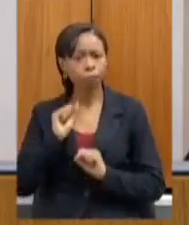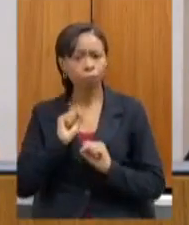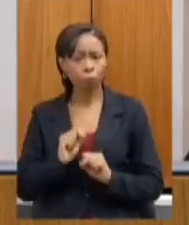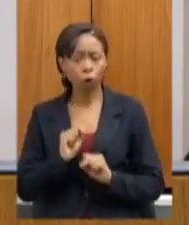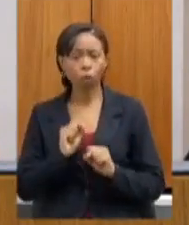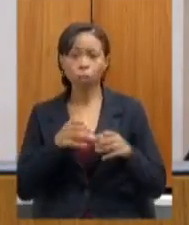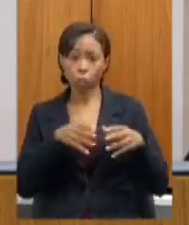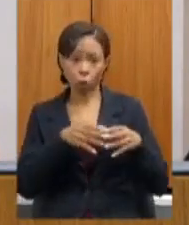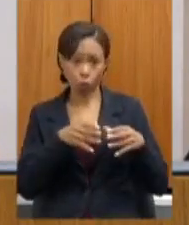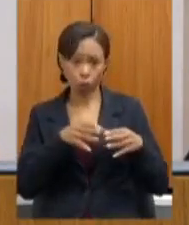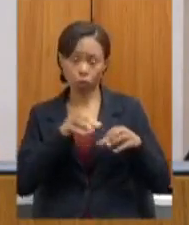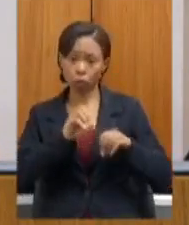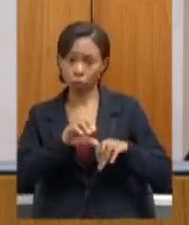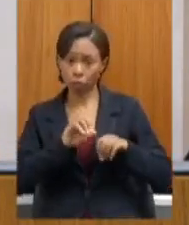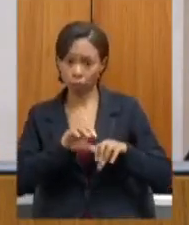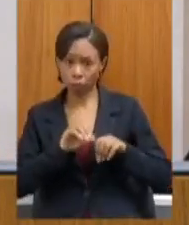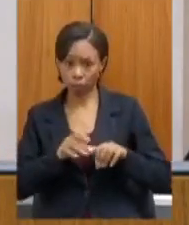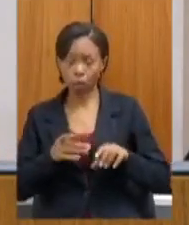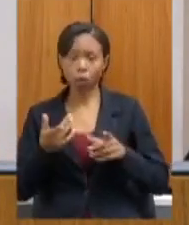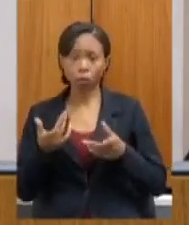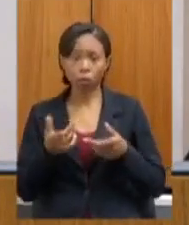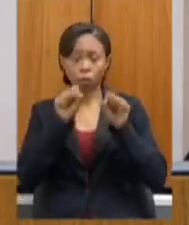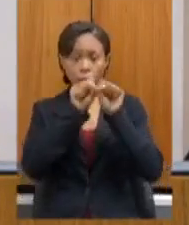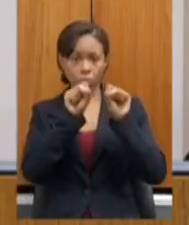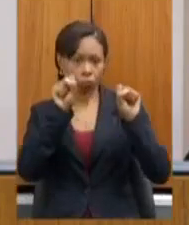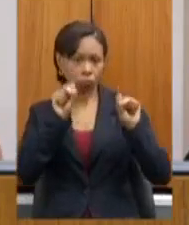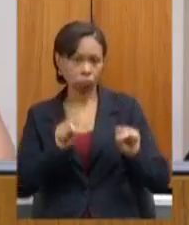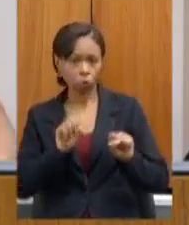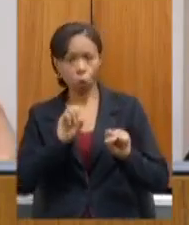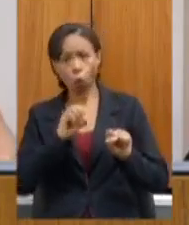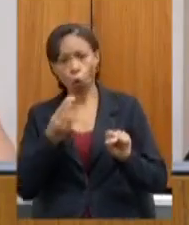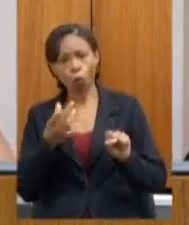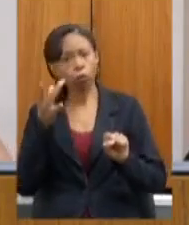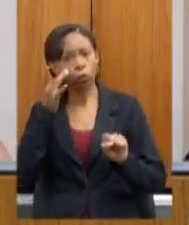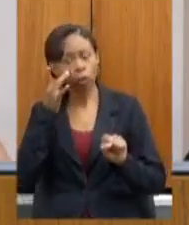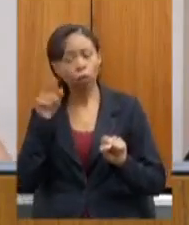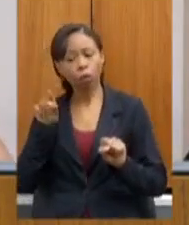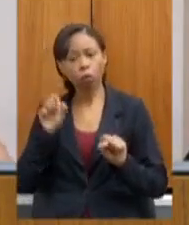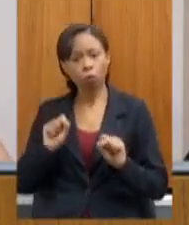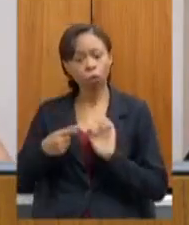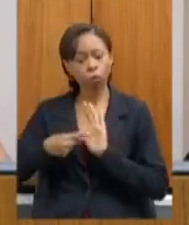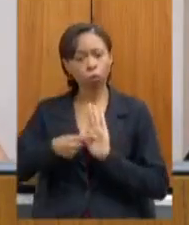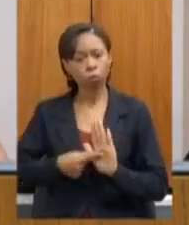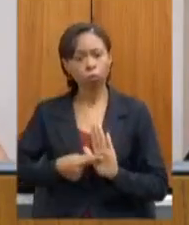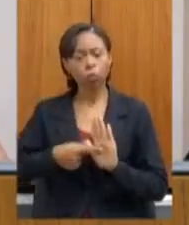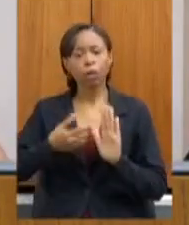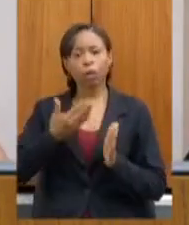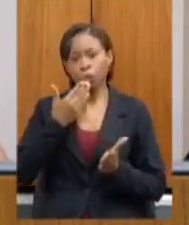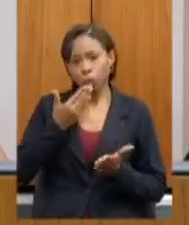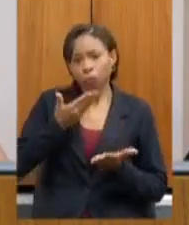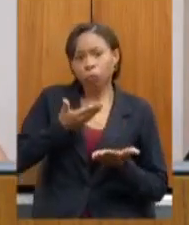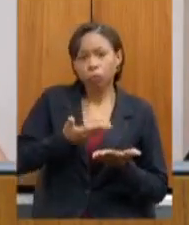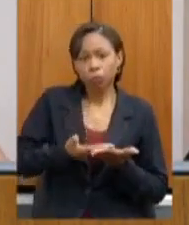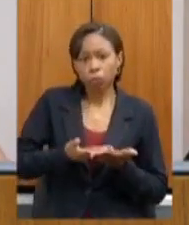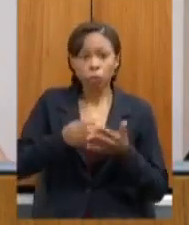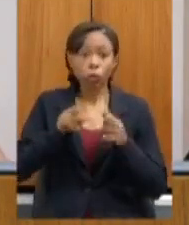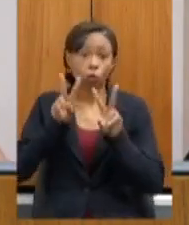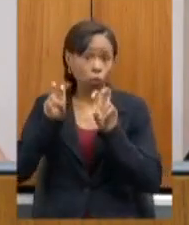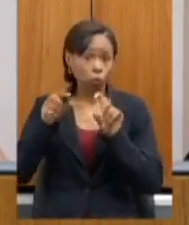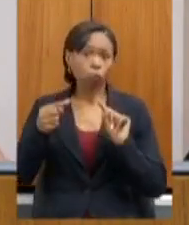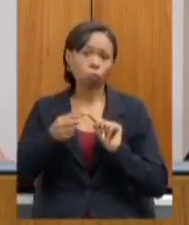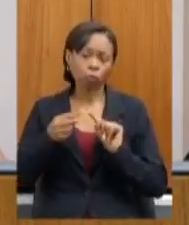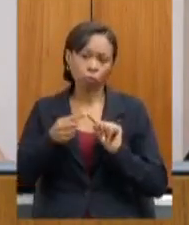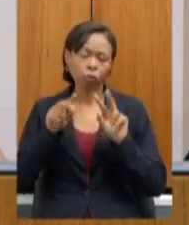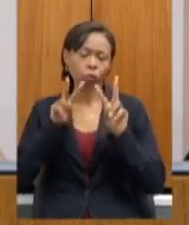Ciência e Tecnologia, através da plataforma Cileges, ou pessoalmente, requerimentos contendo recomendações referentes ao tema abordado que serão